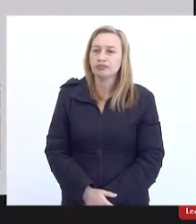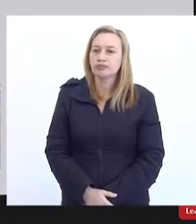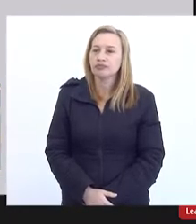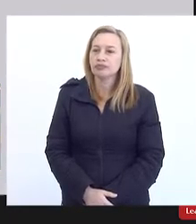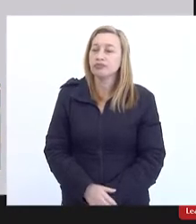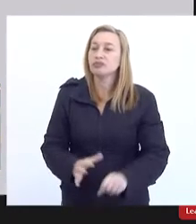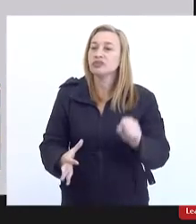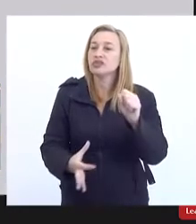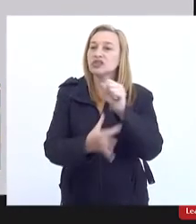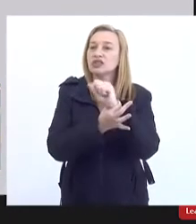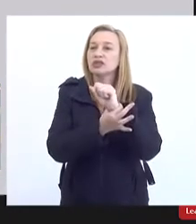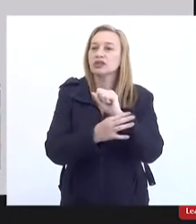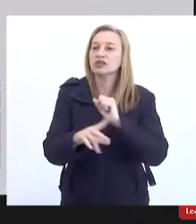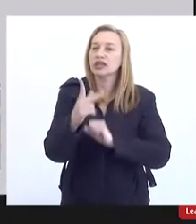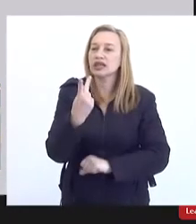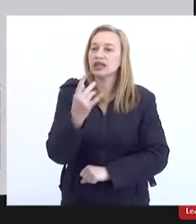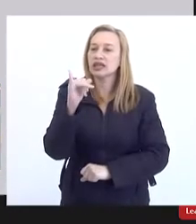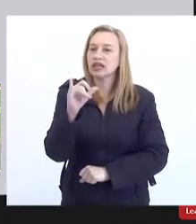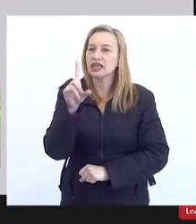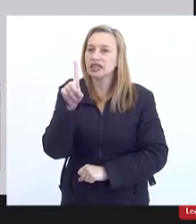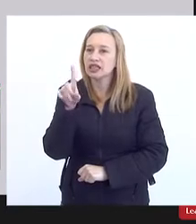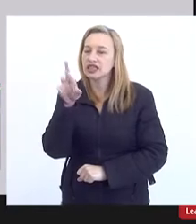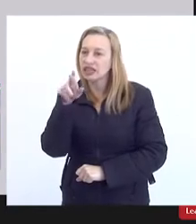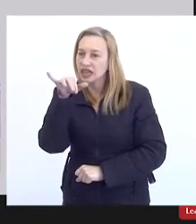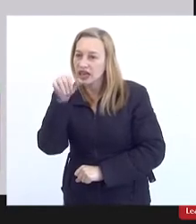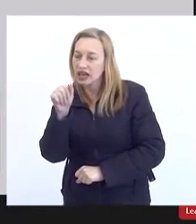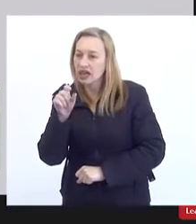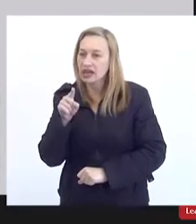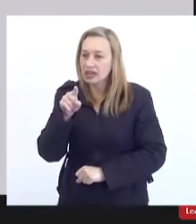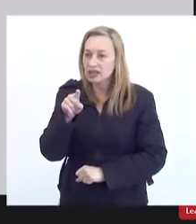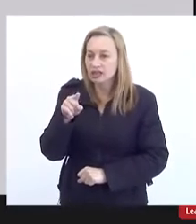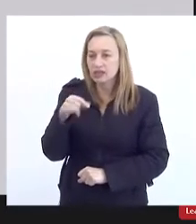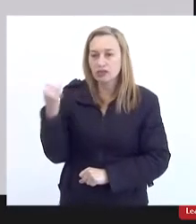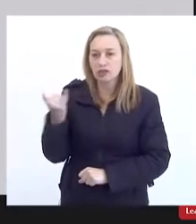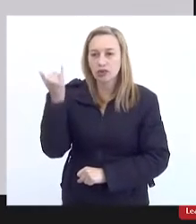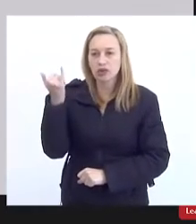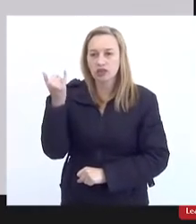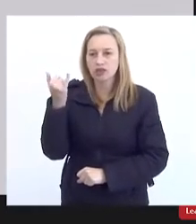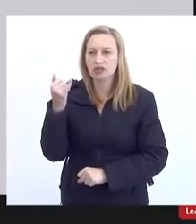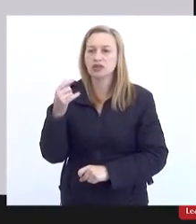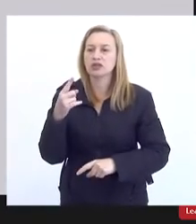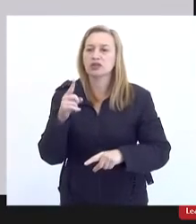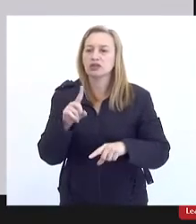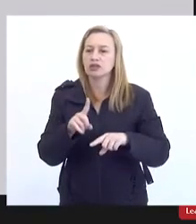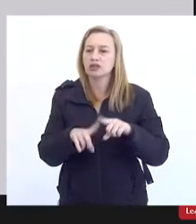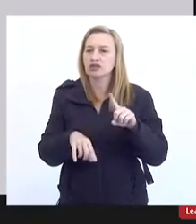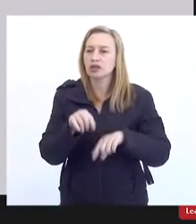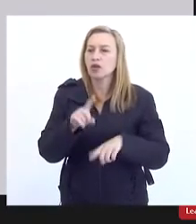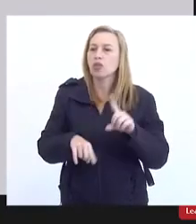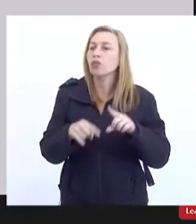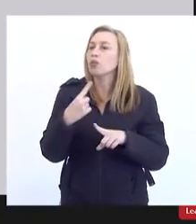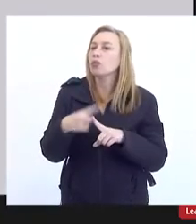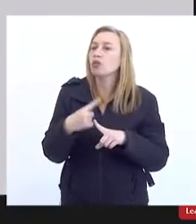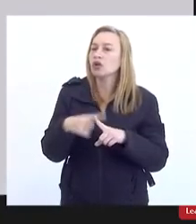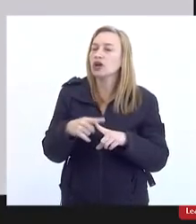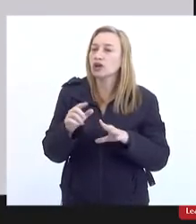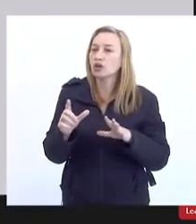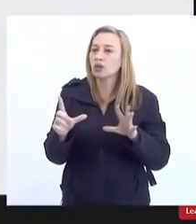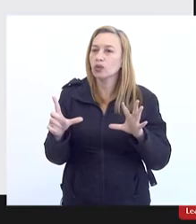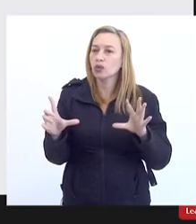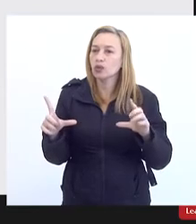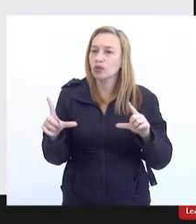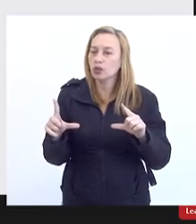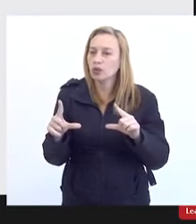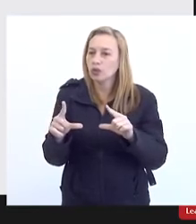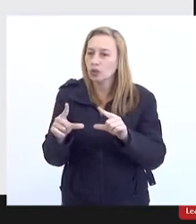hídrica e eu acho que nesse ponto do nosso debate é um material muito importante porque... Opa! Espero que